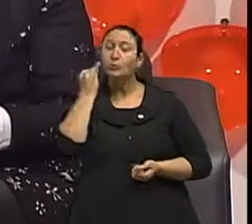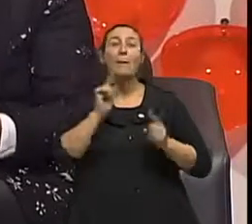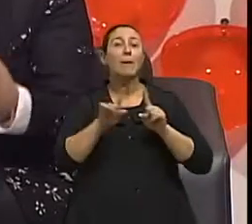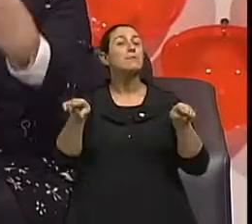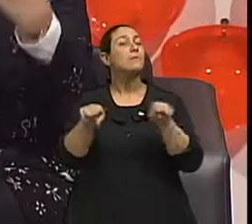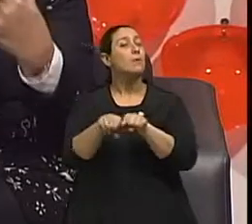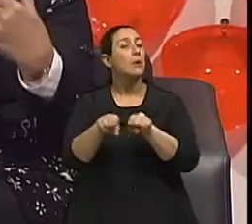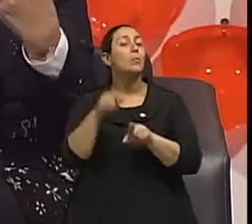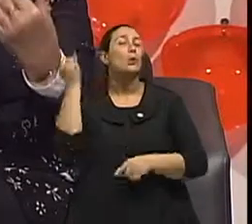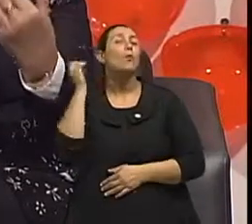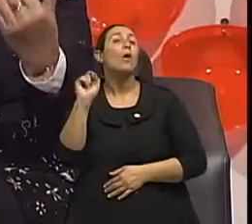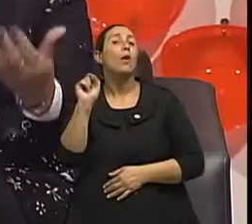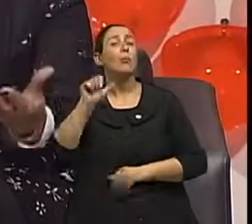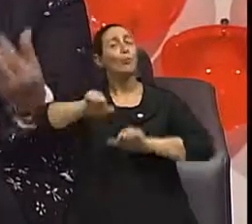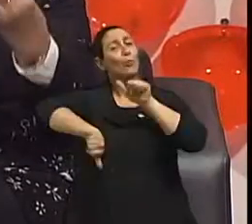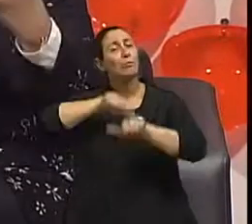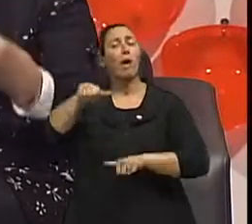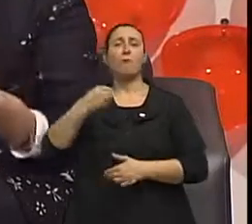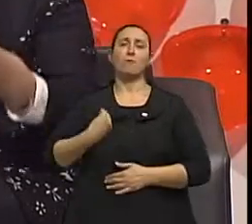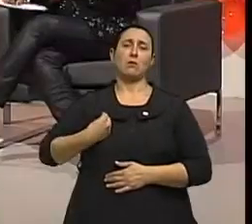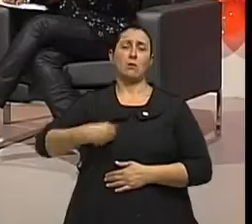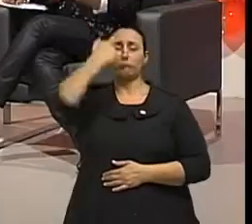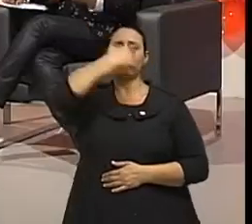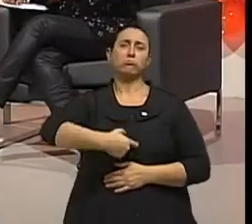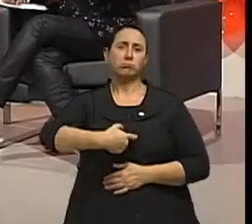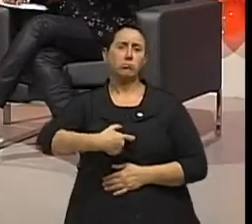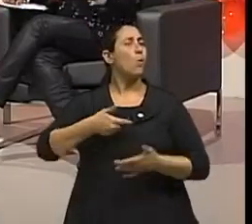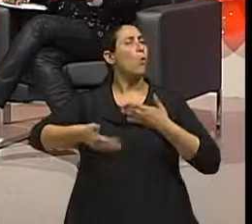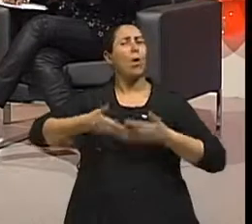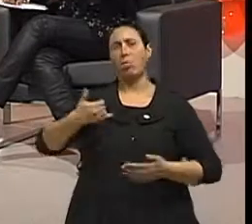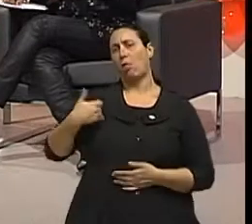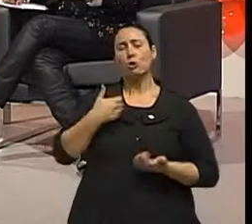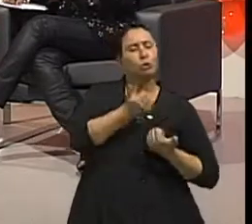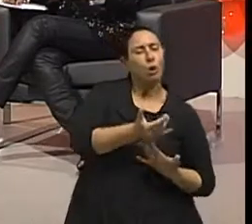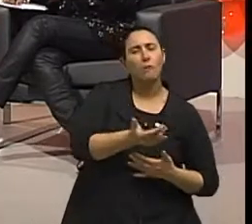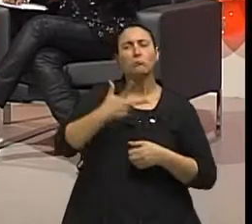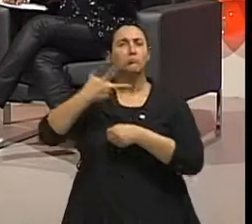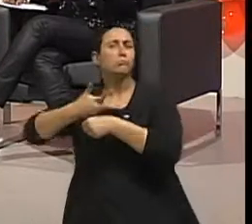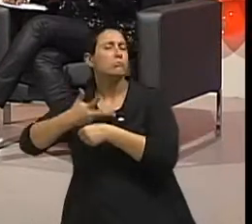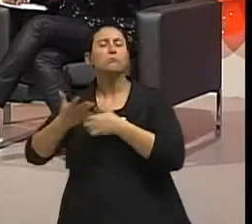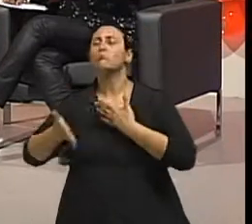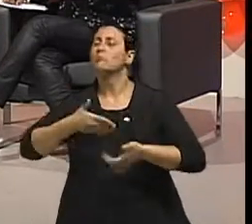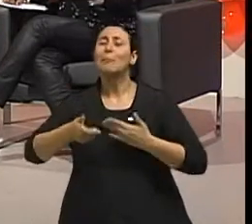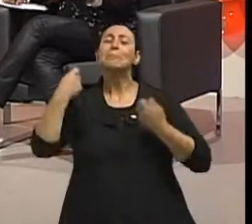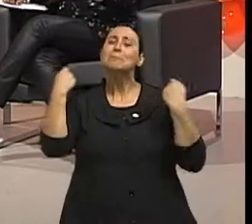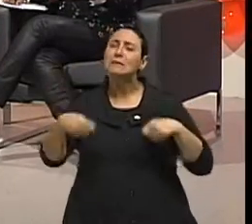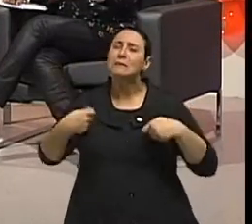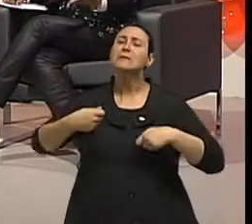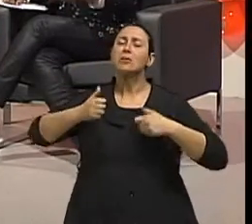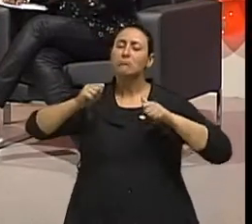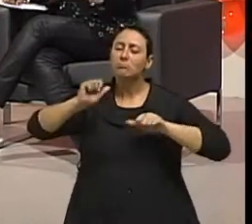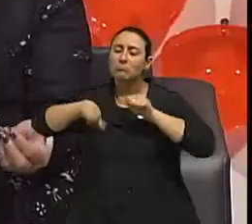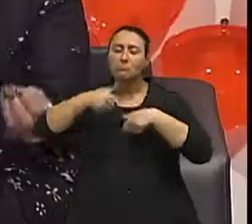é fundamental a mudança de hábitos de vida, que qualquer idade pode se retomar, qualquer situação